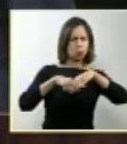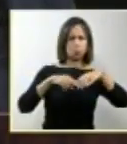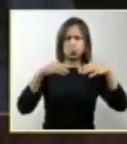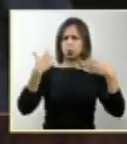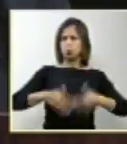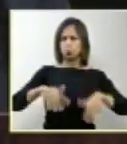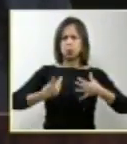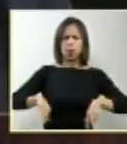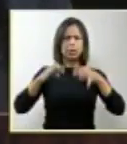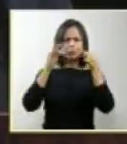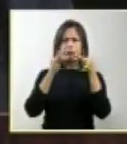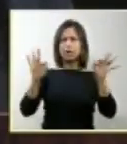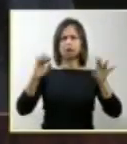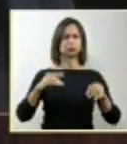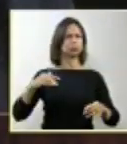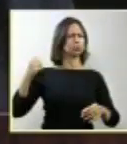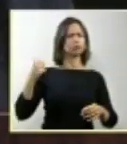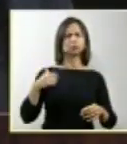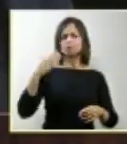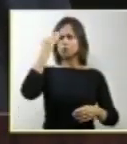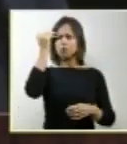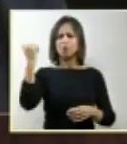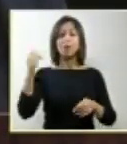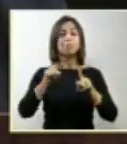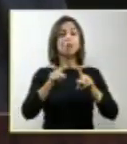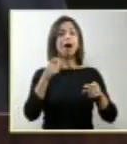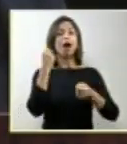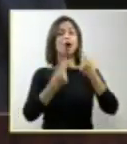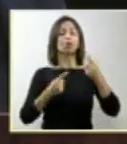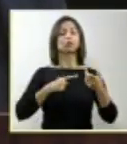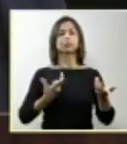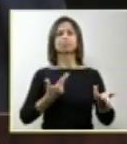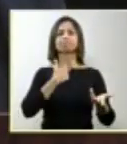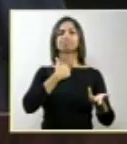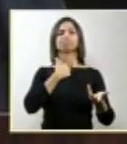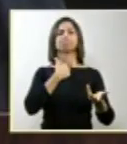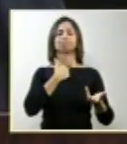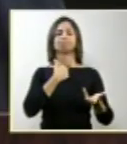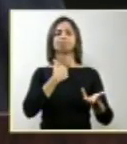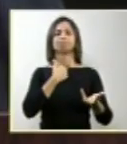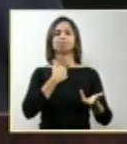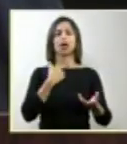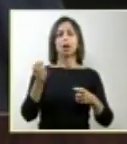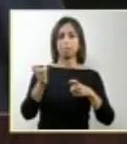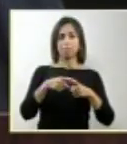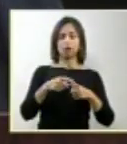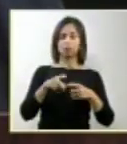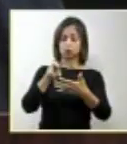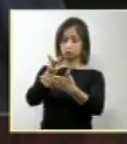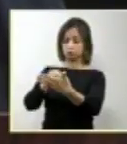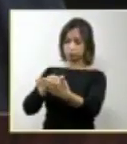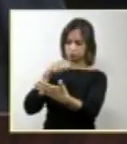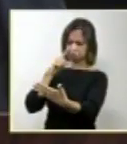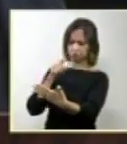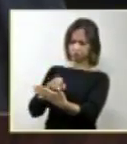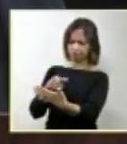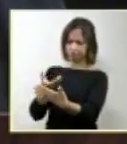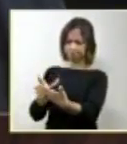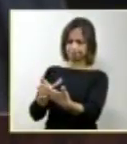os melhores profissionais da medicina são capazes de formular um diagnóstico com certeza absoluta.